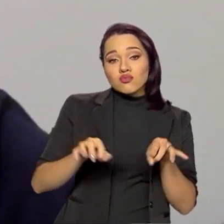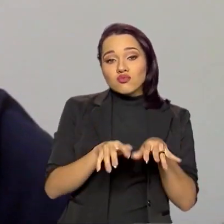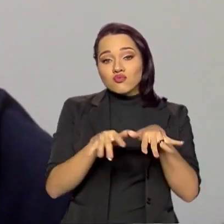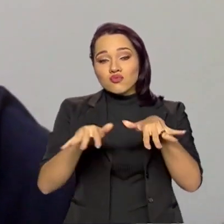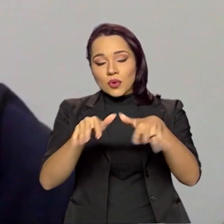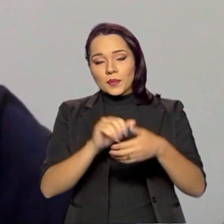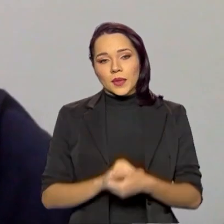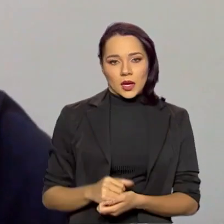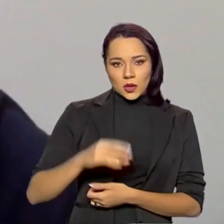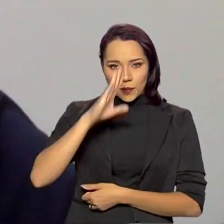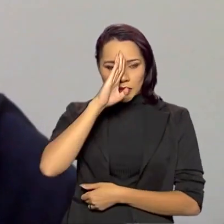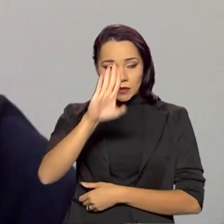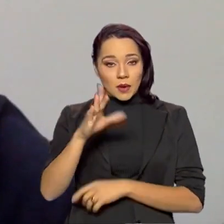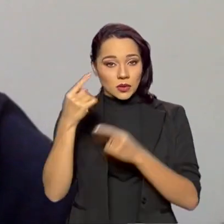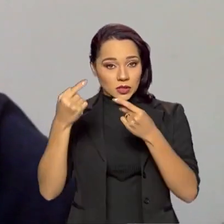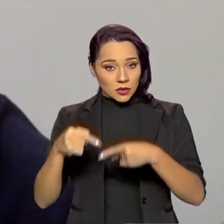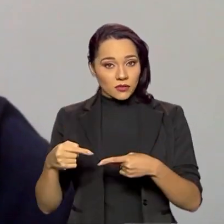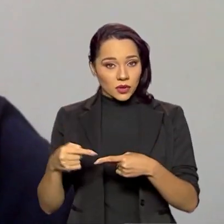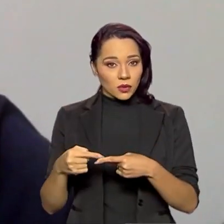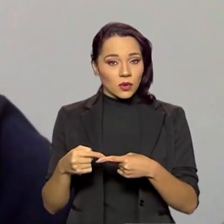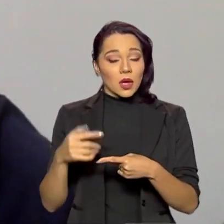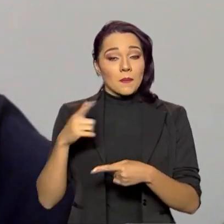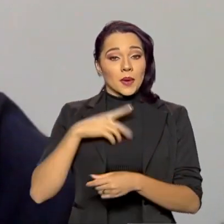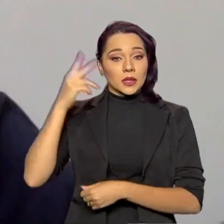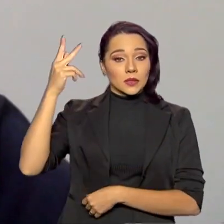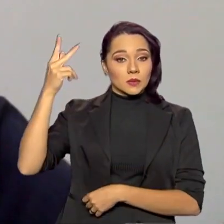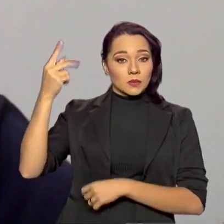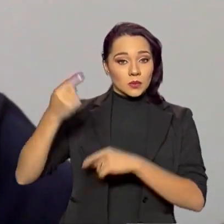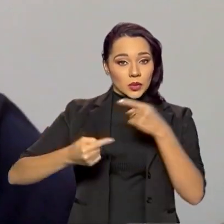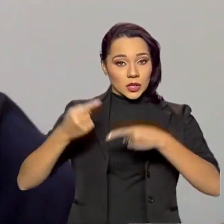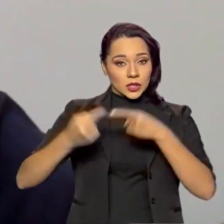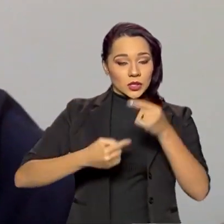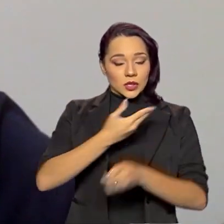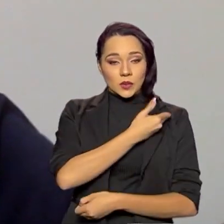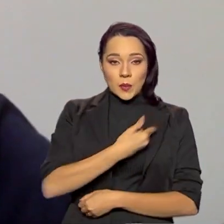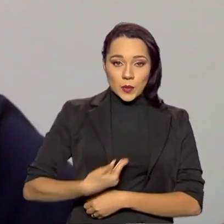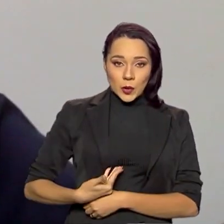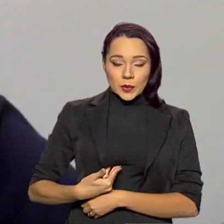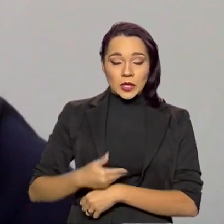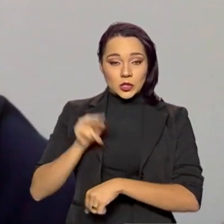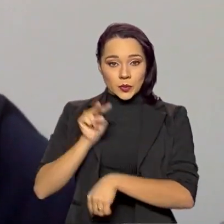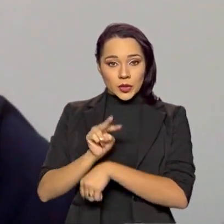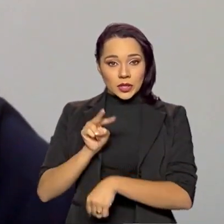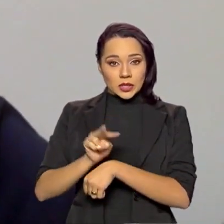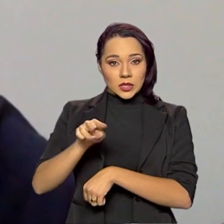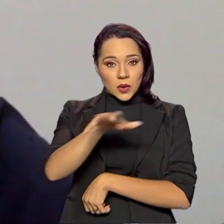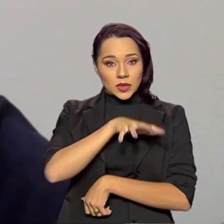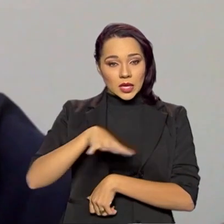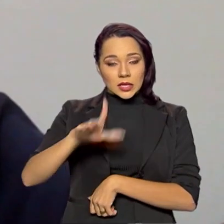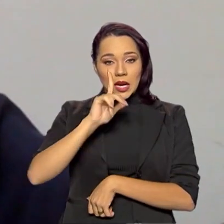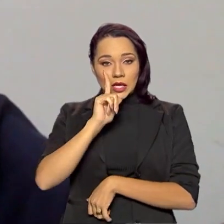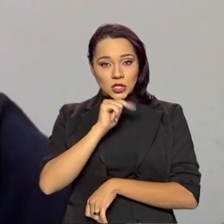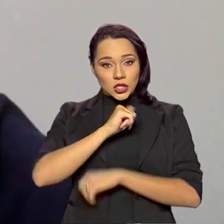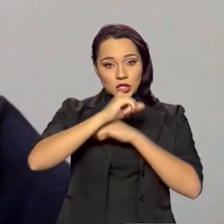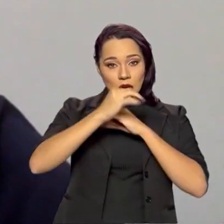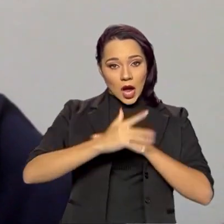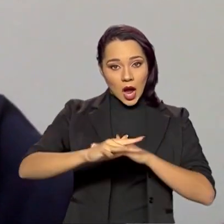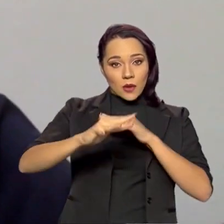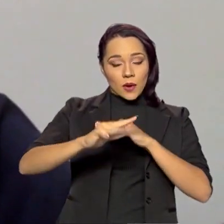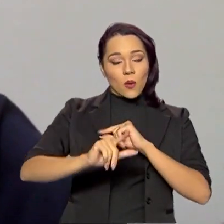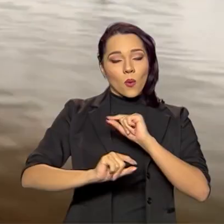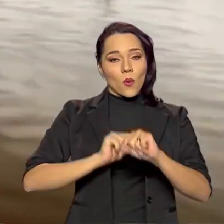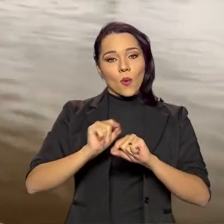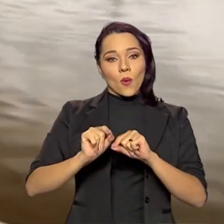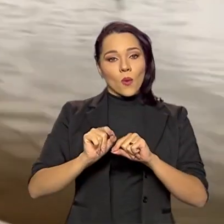principal desafio para as políticas públicas de conservação das áreas úmidas é exatamente